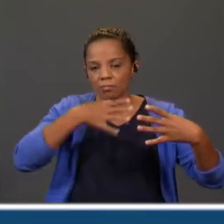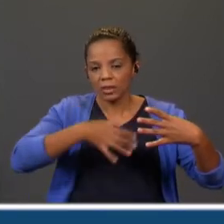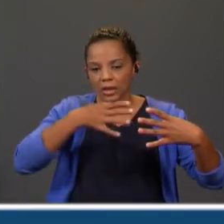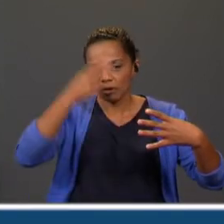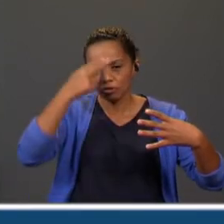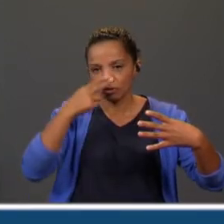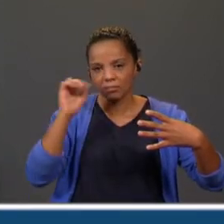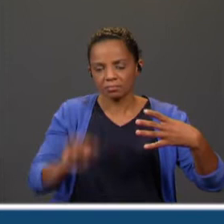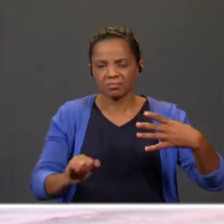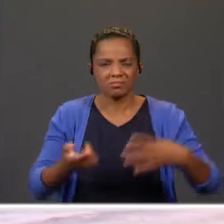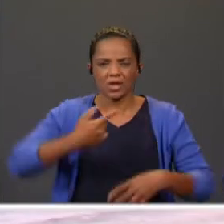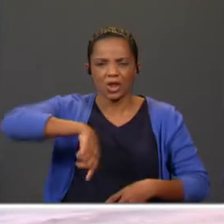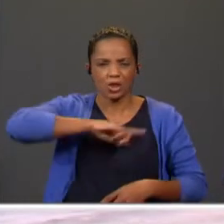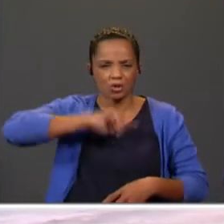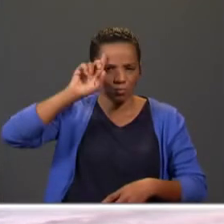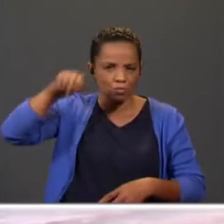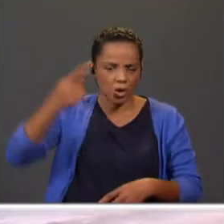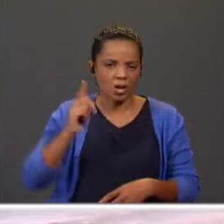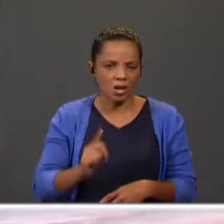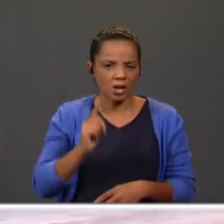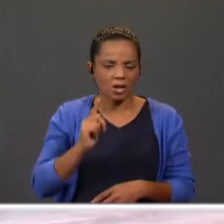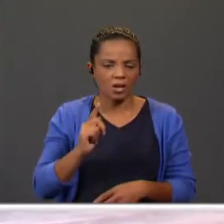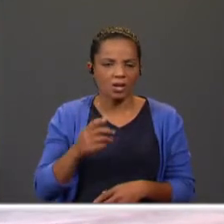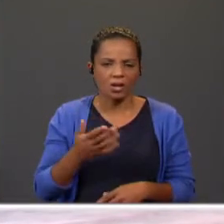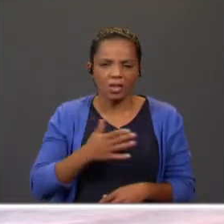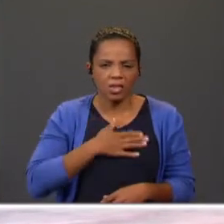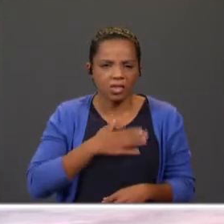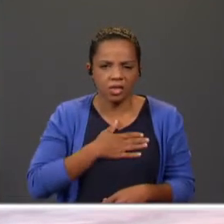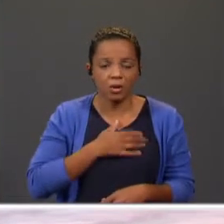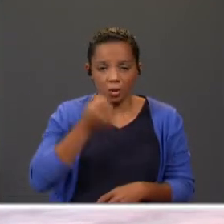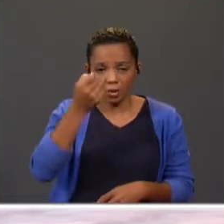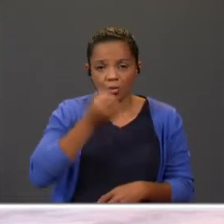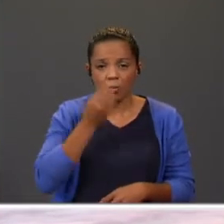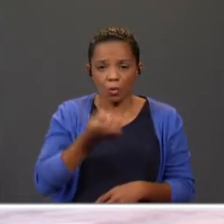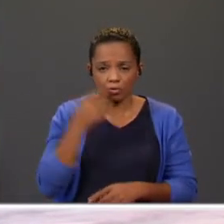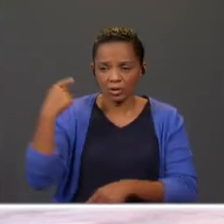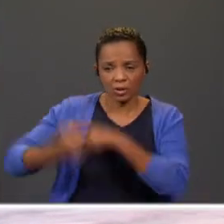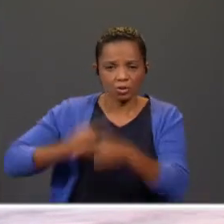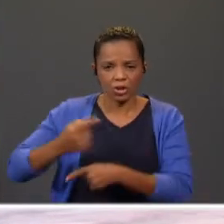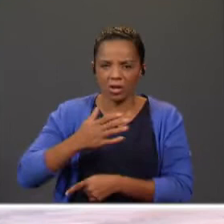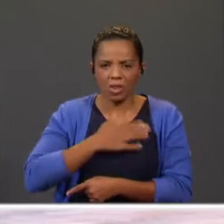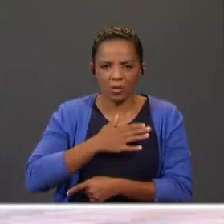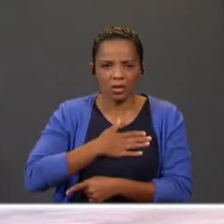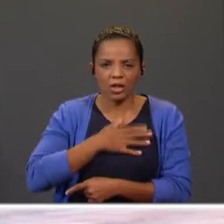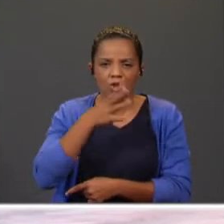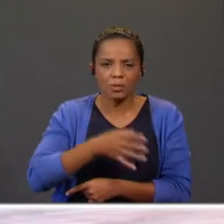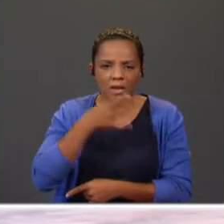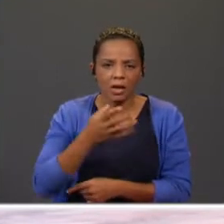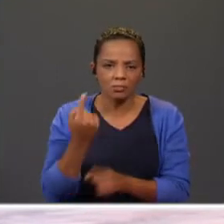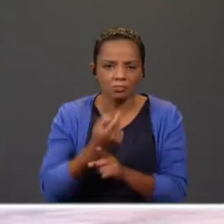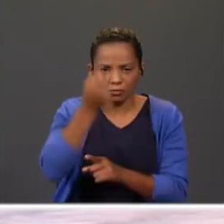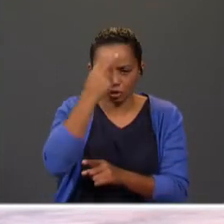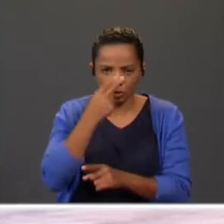facto histórico. Ora, nós sabemos que ele não pretendia, o quê? Os contos tradicionais não pretendem explicar um